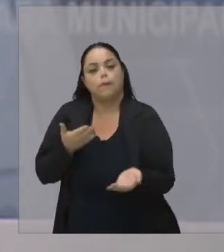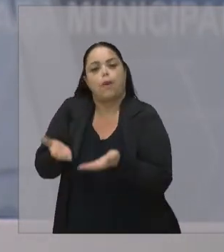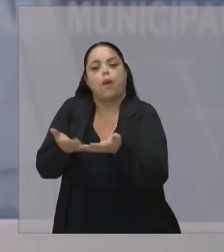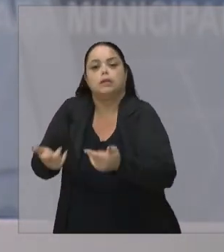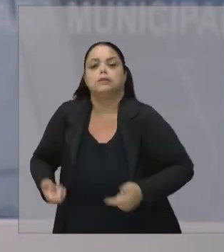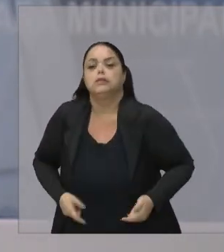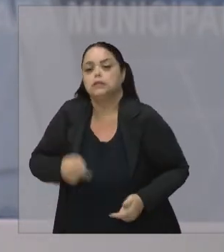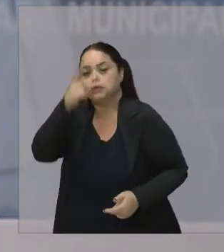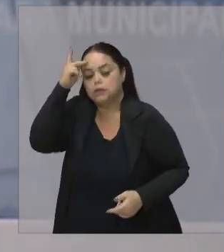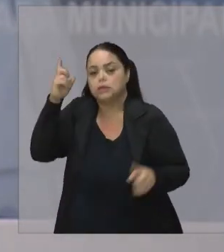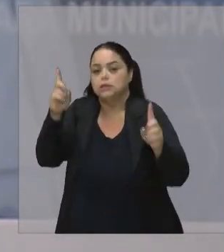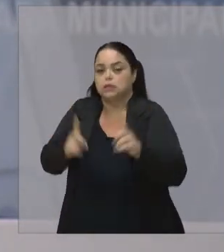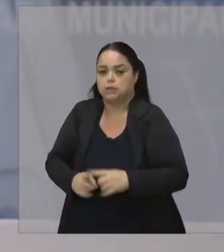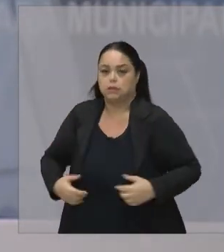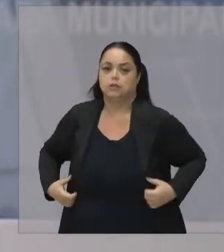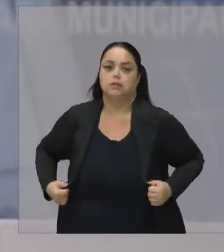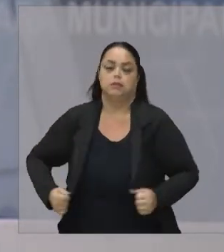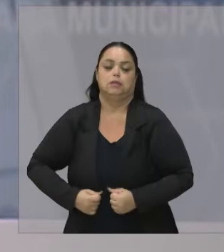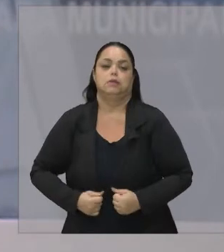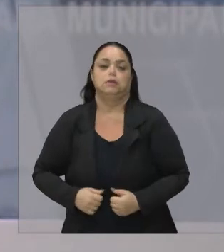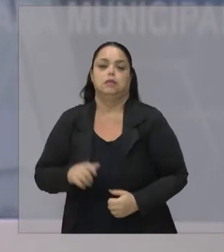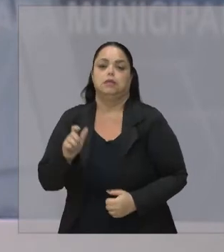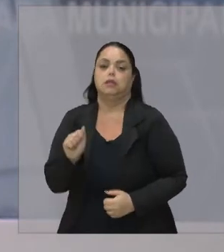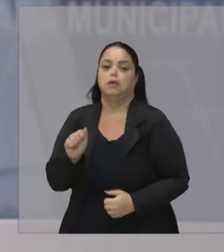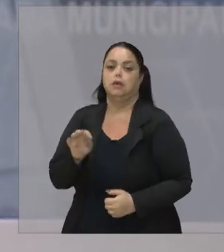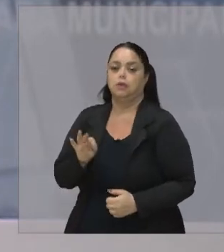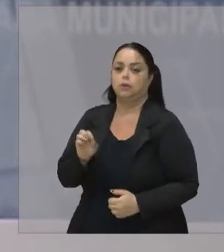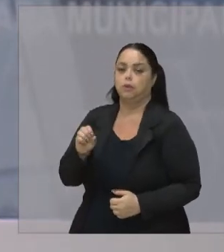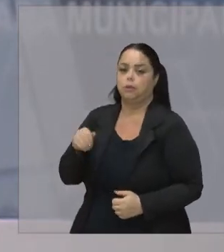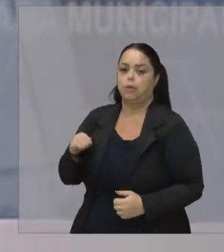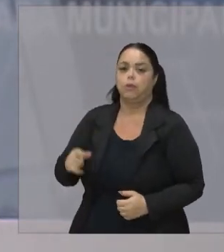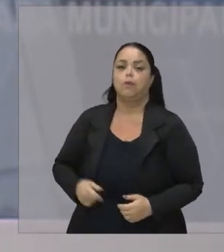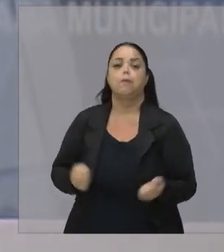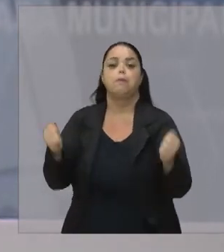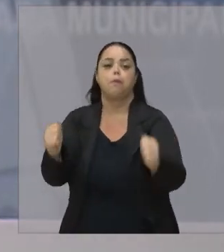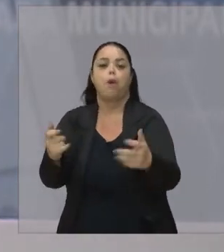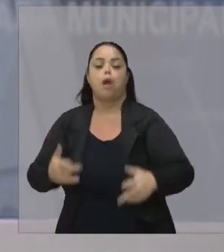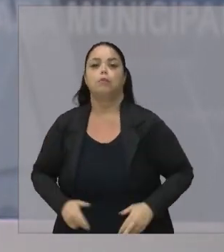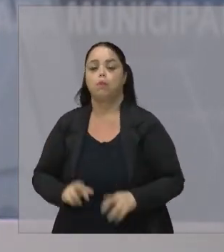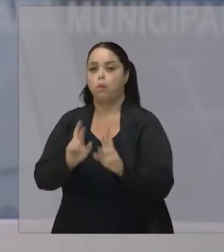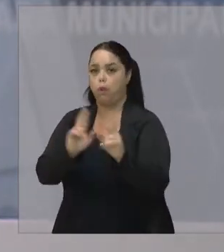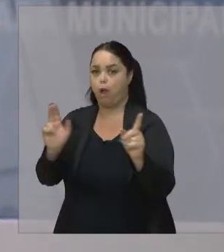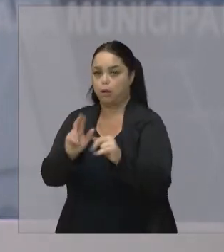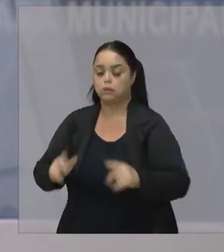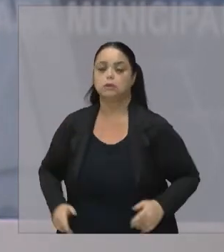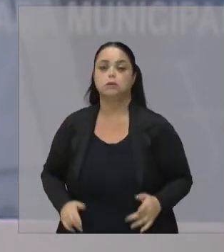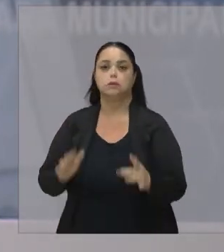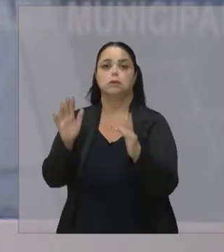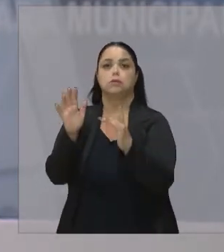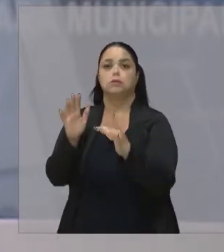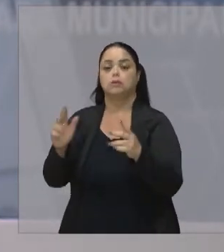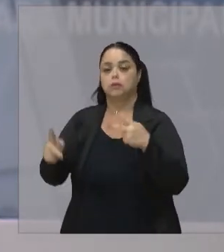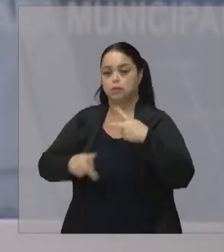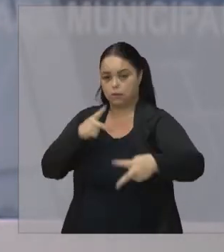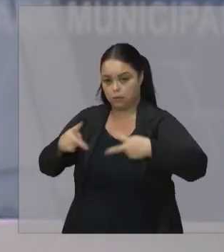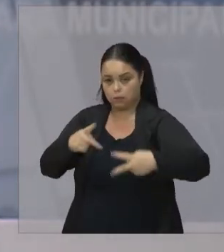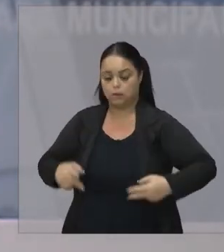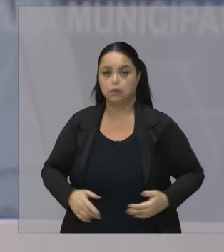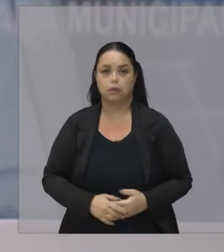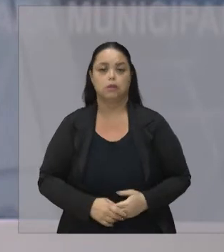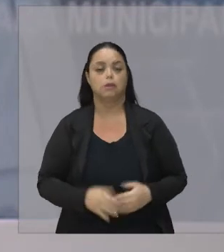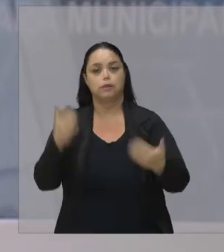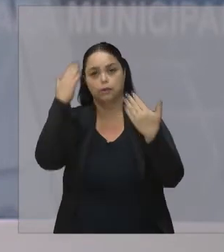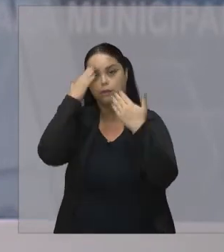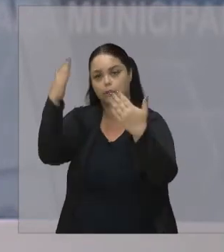para-desporto E uma delas É o Instituto Atron E o que torna diferencial São José dos Campos Agradeço a